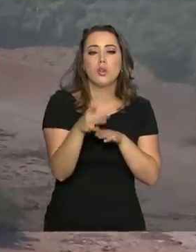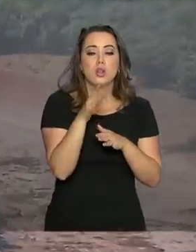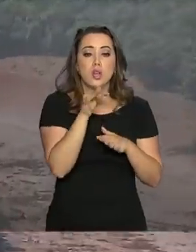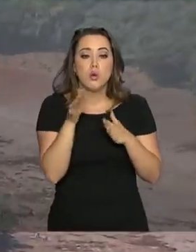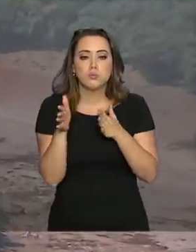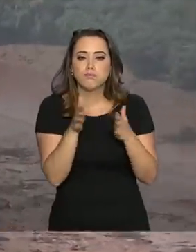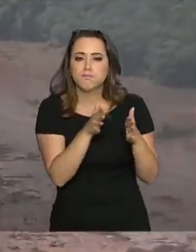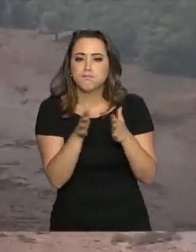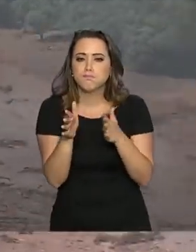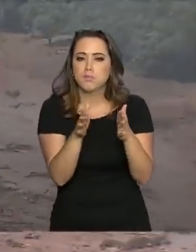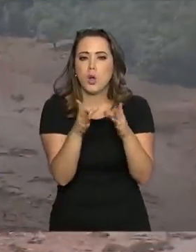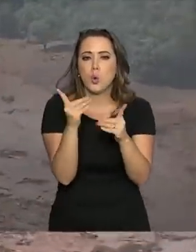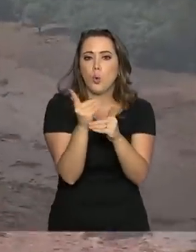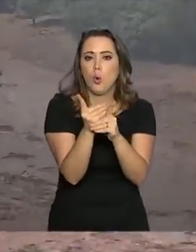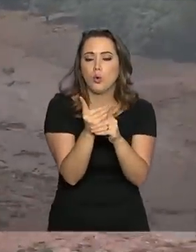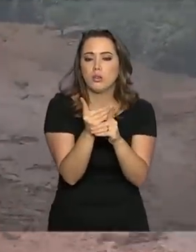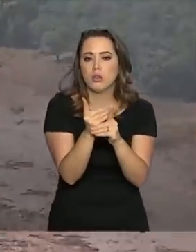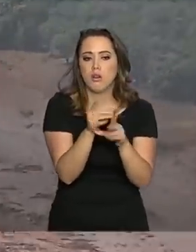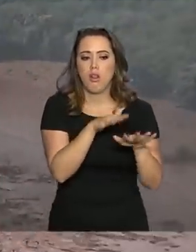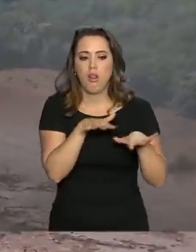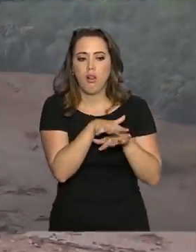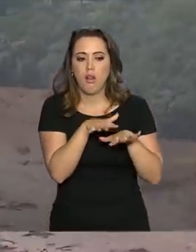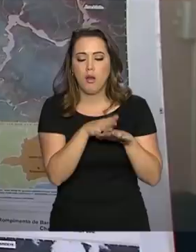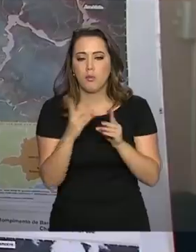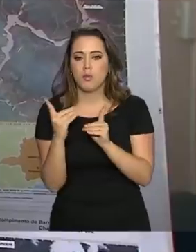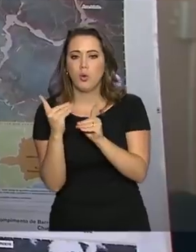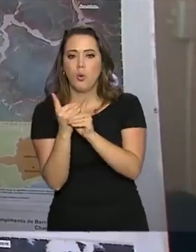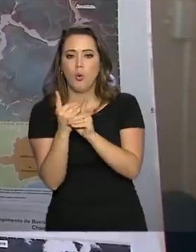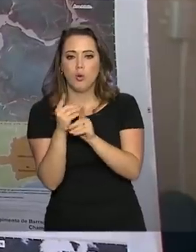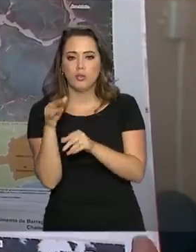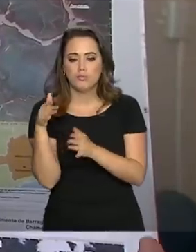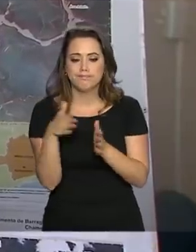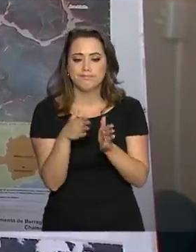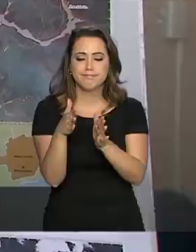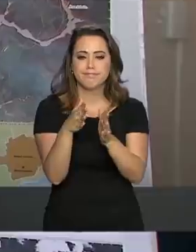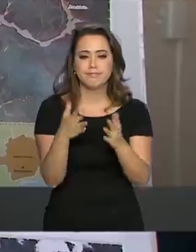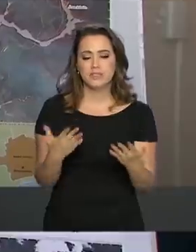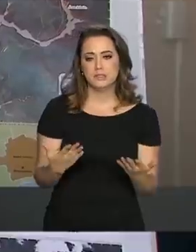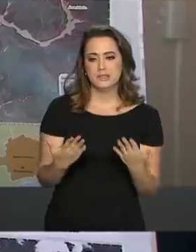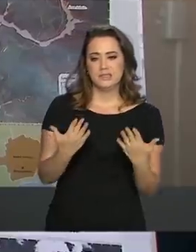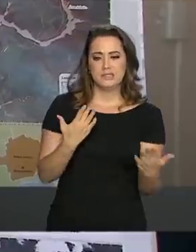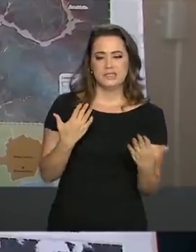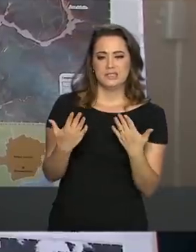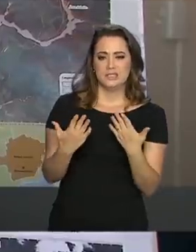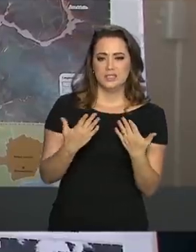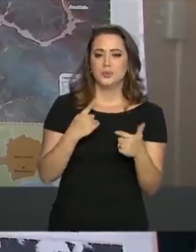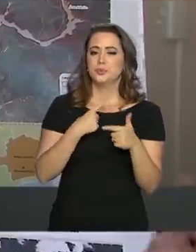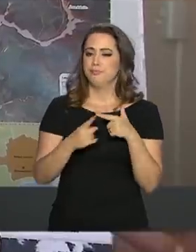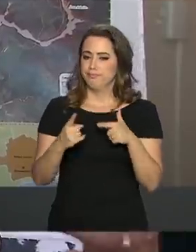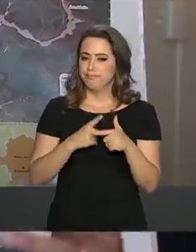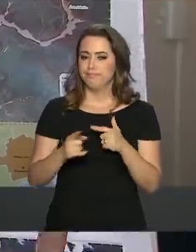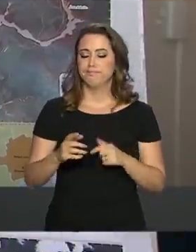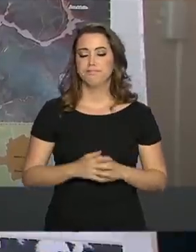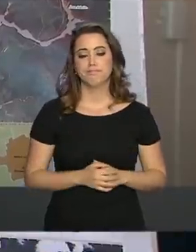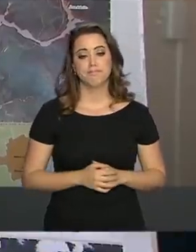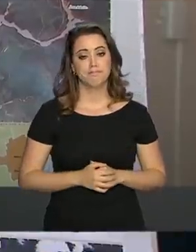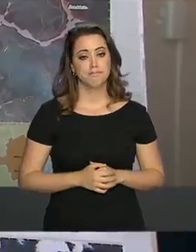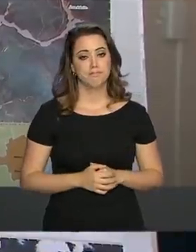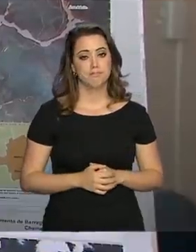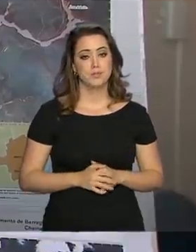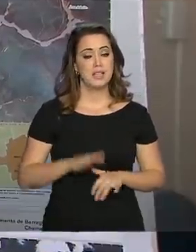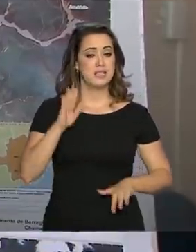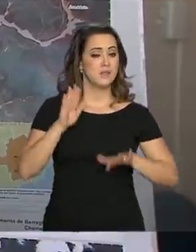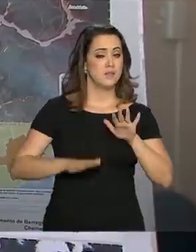Também dá para ter uma dimensão dos estragos. Dependendo desse acidente, o volume de recursos